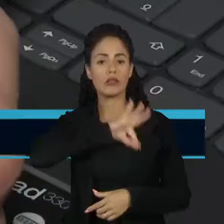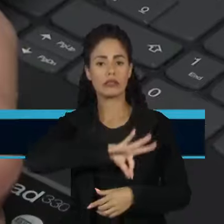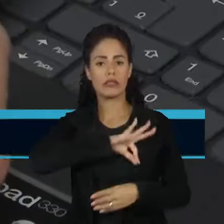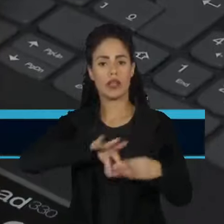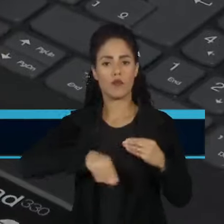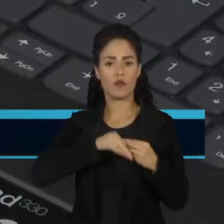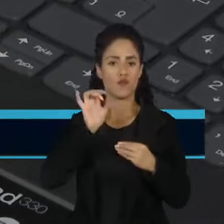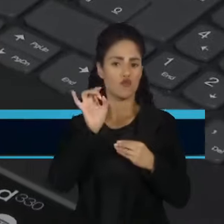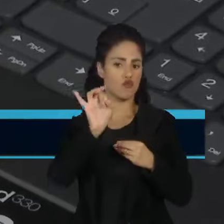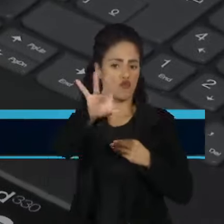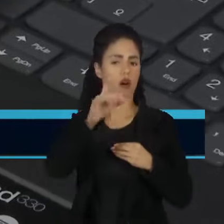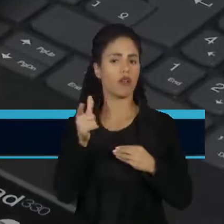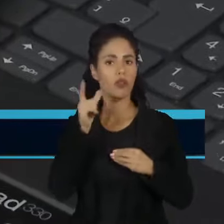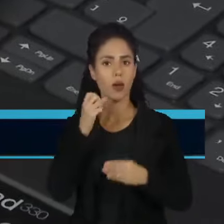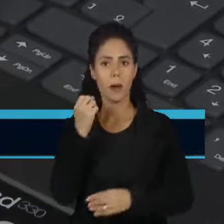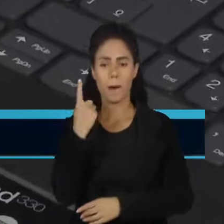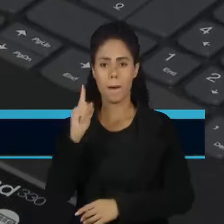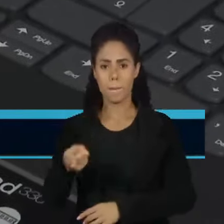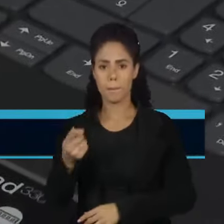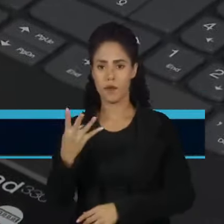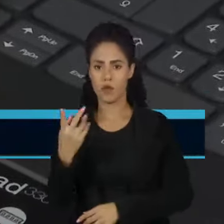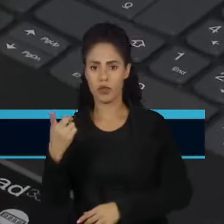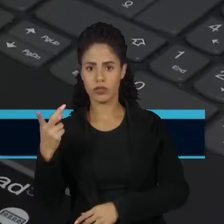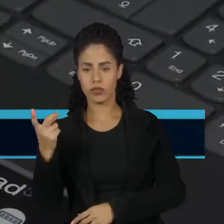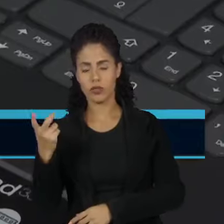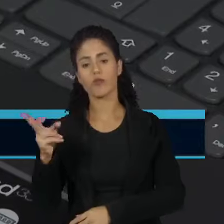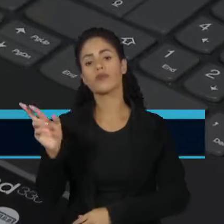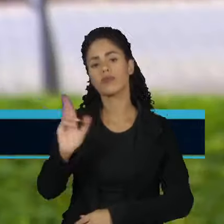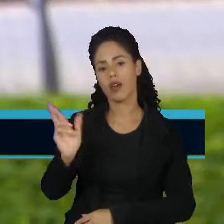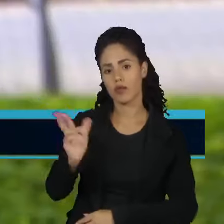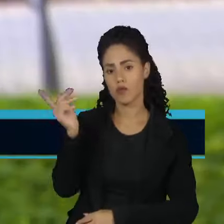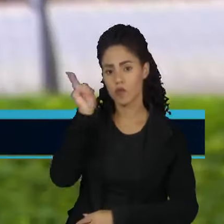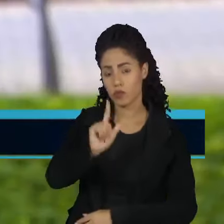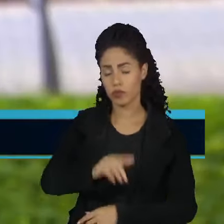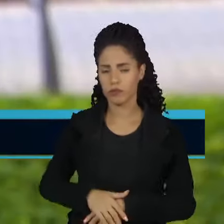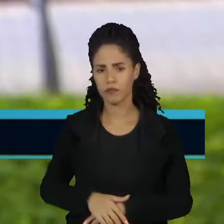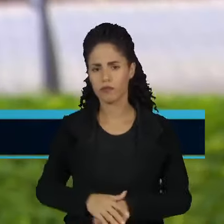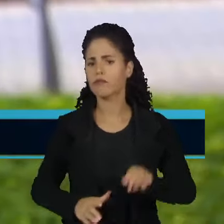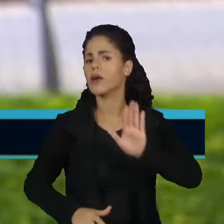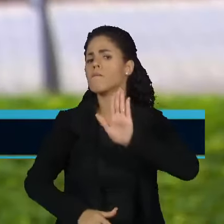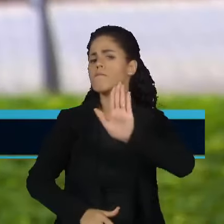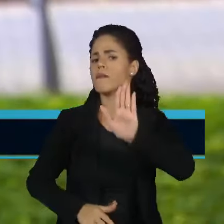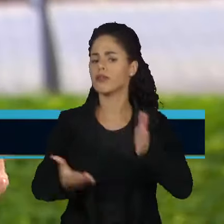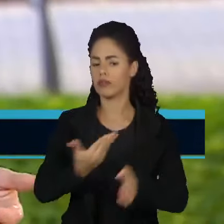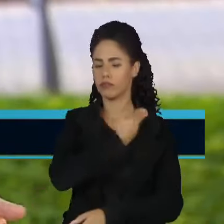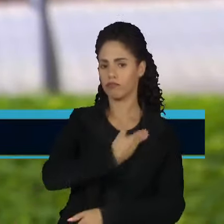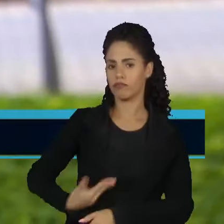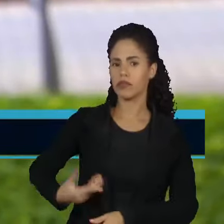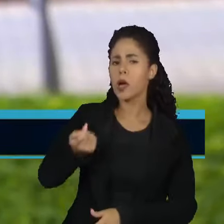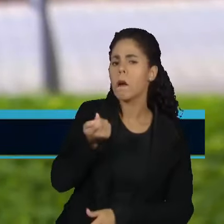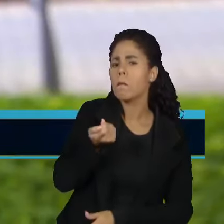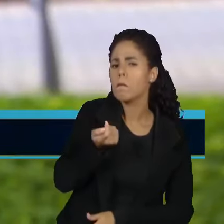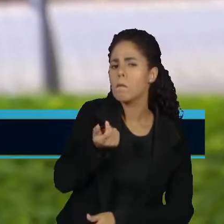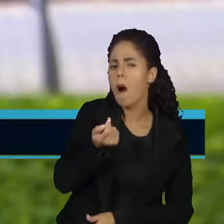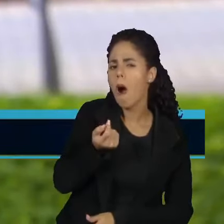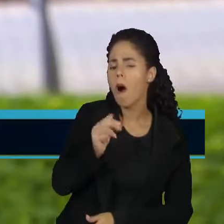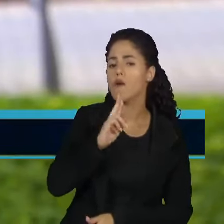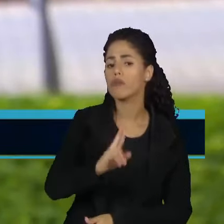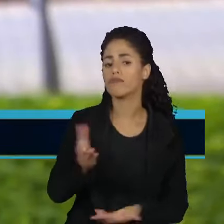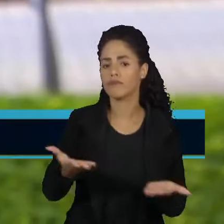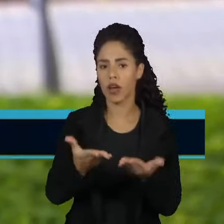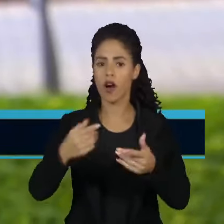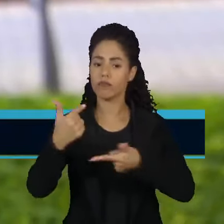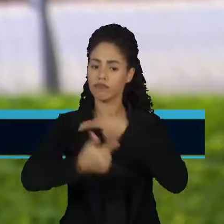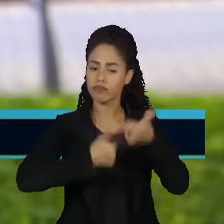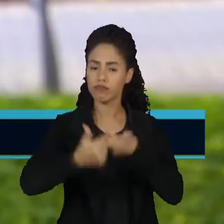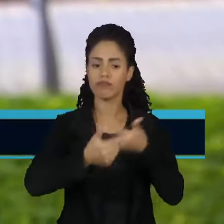mínimo, alcançando R$ 1.412. Mas por enquanto o governo tem poucos resultados para apresentar aos